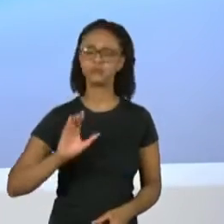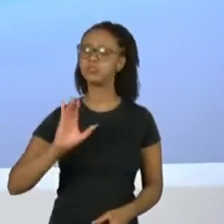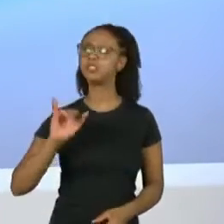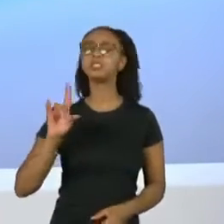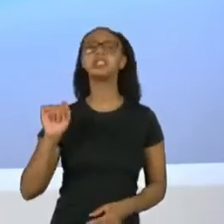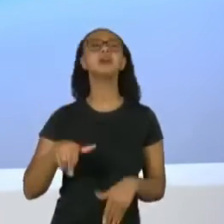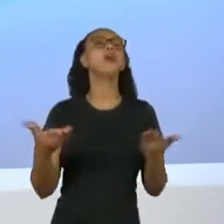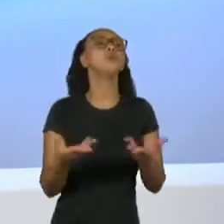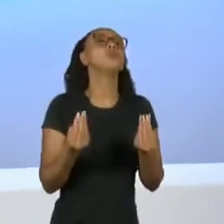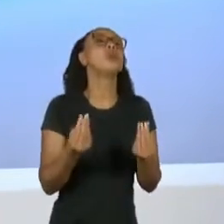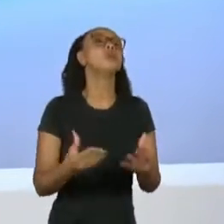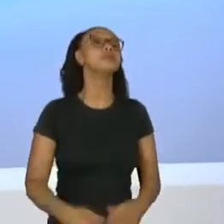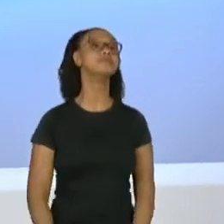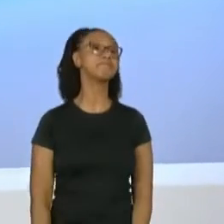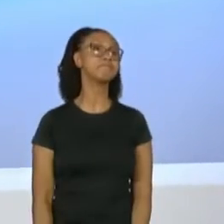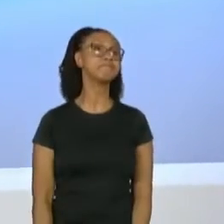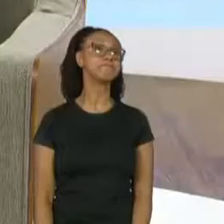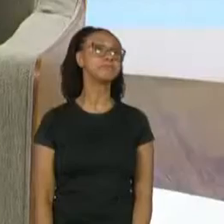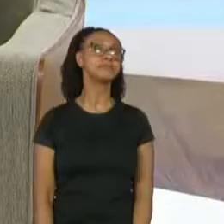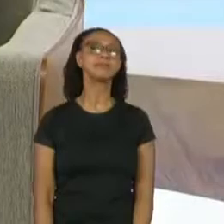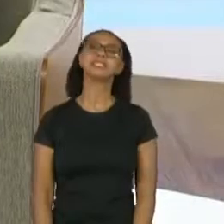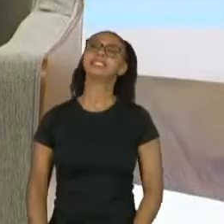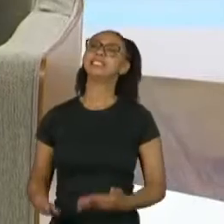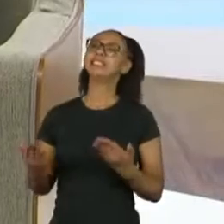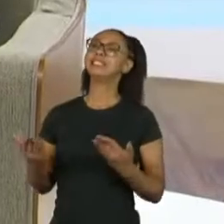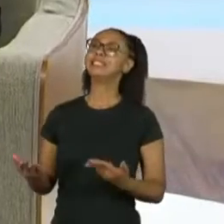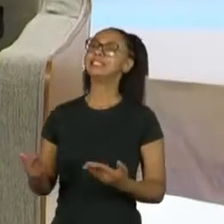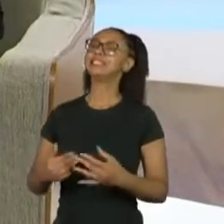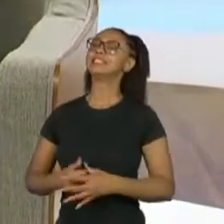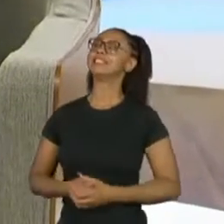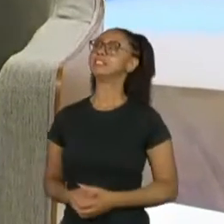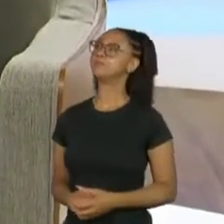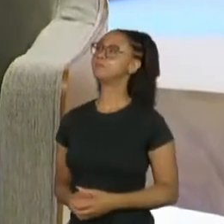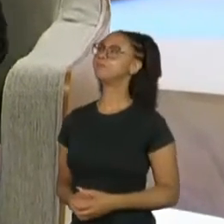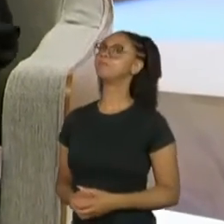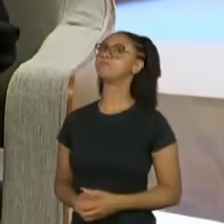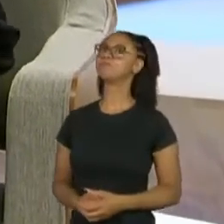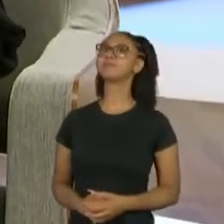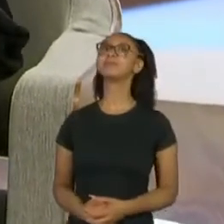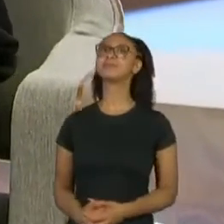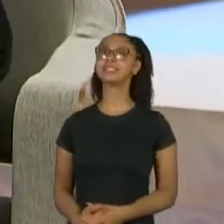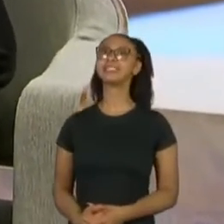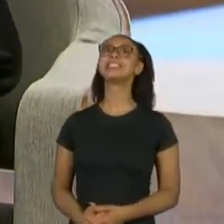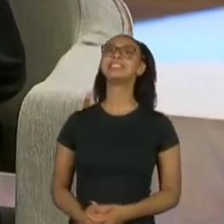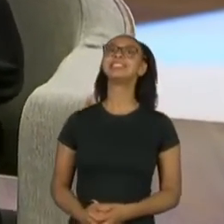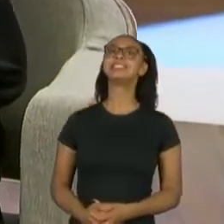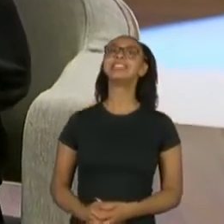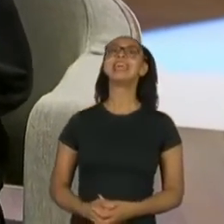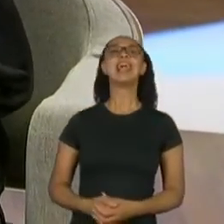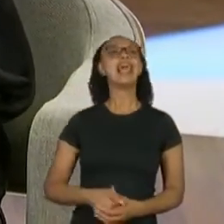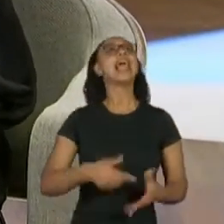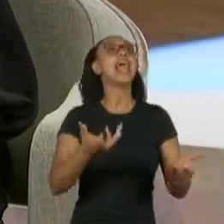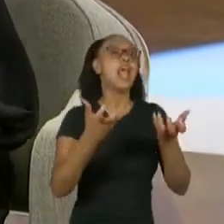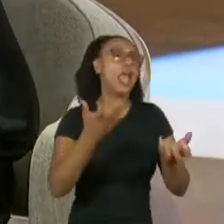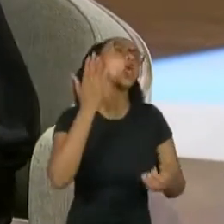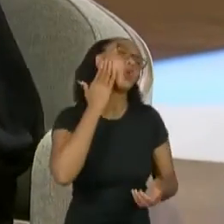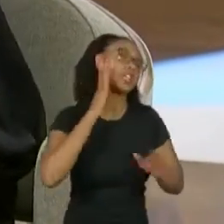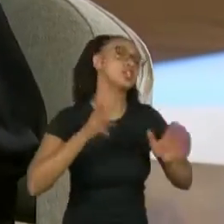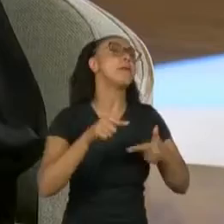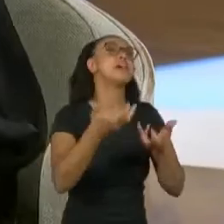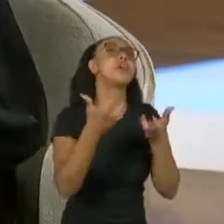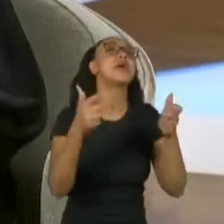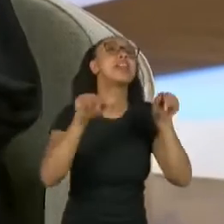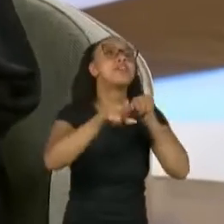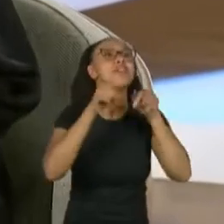hoje. Pois é, eu até mandei Eu sei você já me respondeu, mas eu queria saber publicamente,